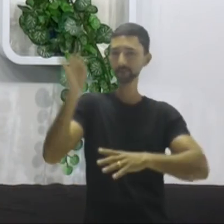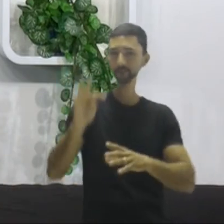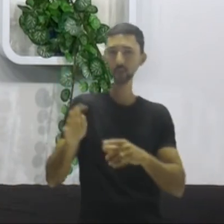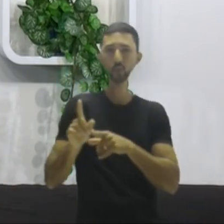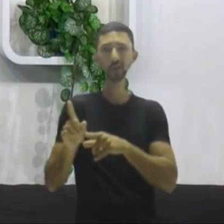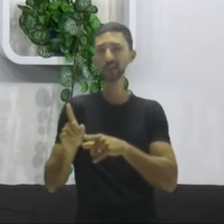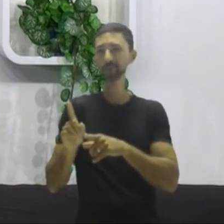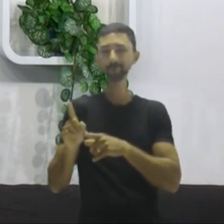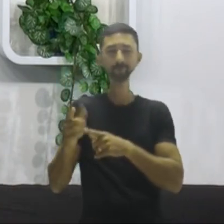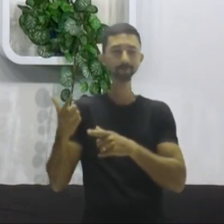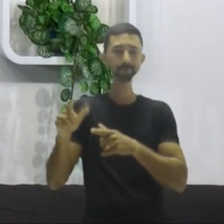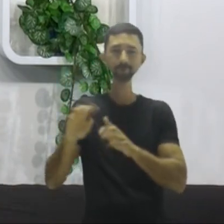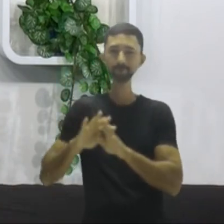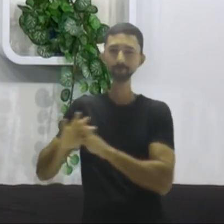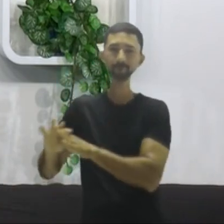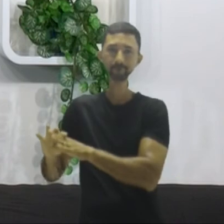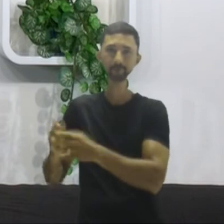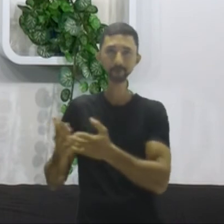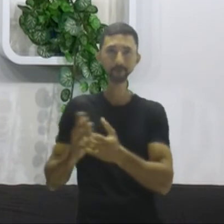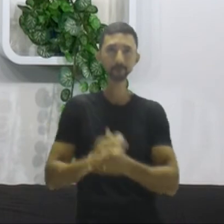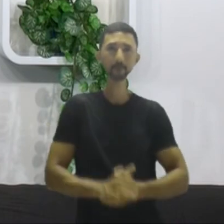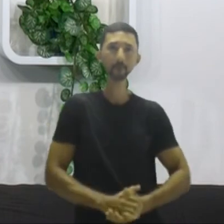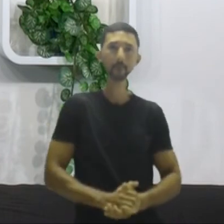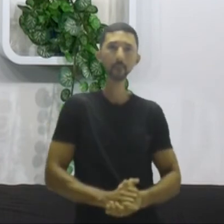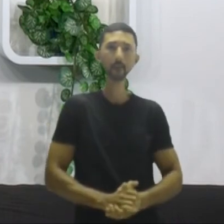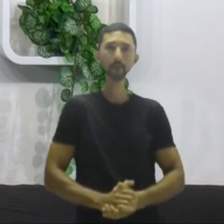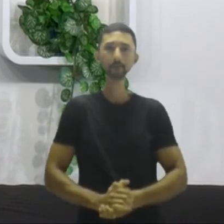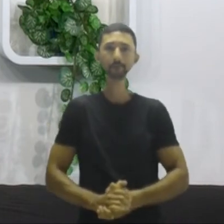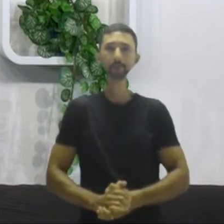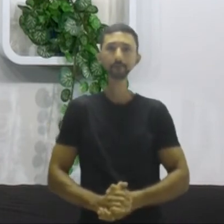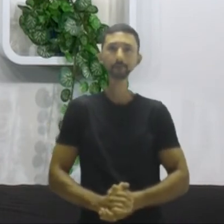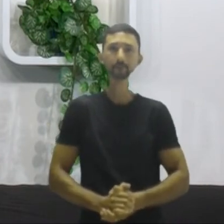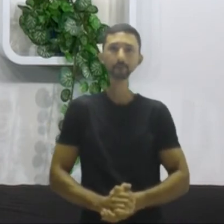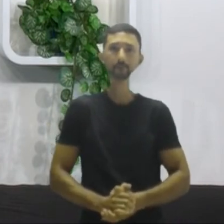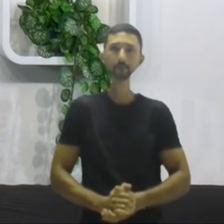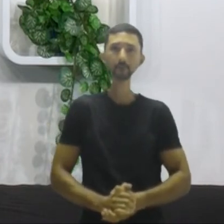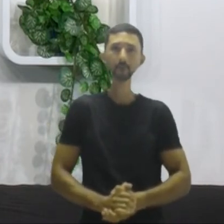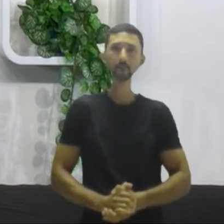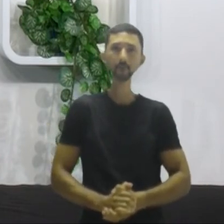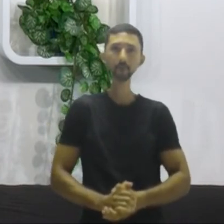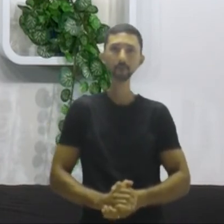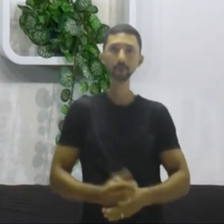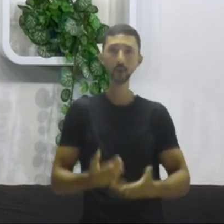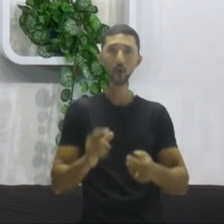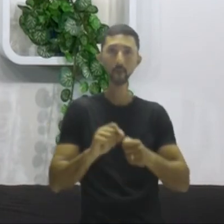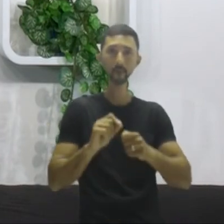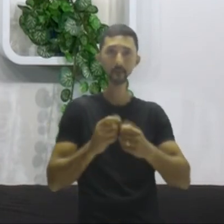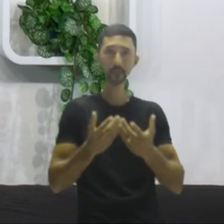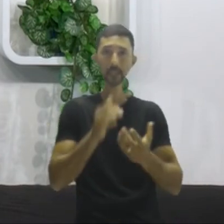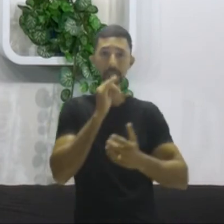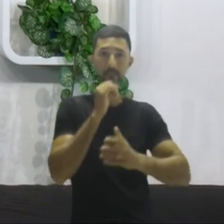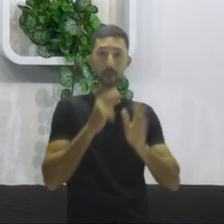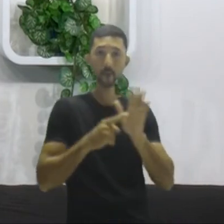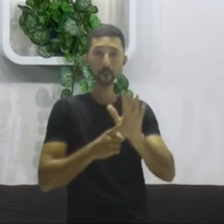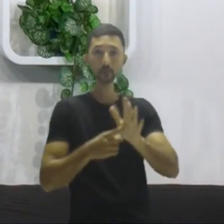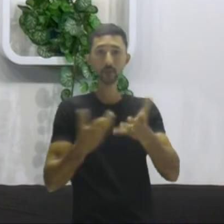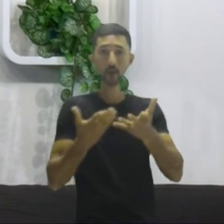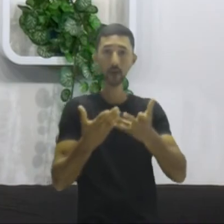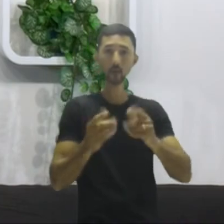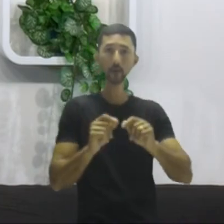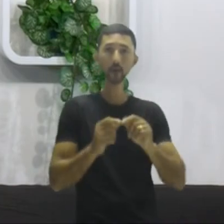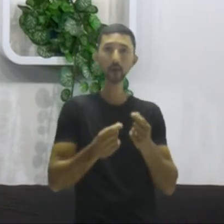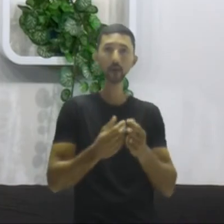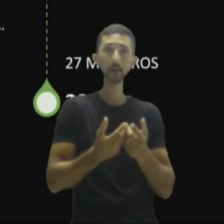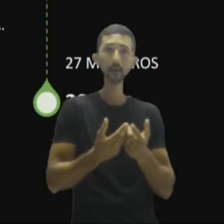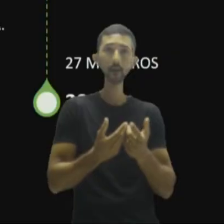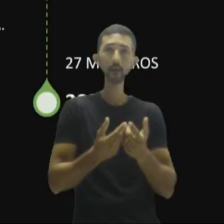existem vários empecilhos. Tá bom, aluno? Tudo bem? Tudo tranquilo? Eu vou fazer agora com vocês, mostrar para vocês agora